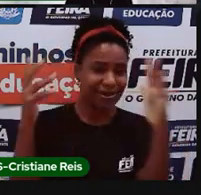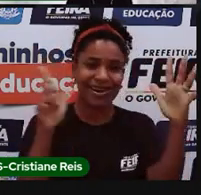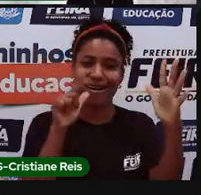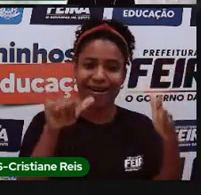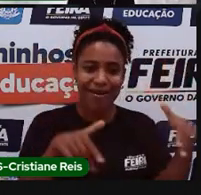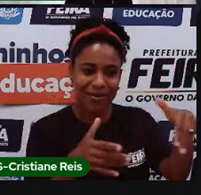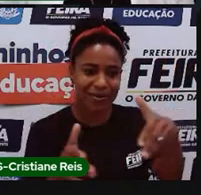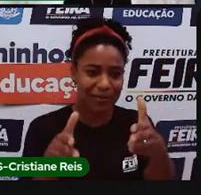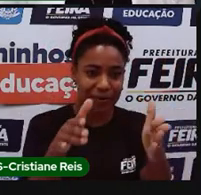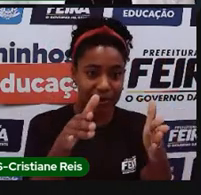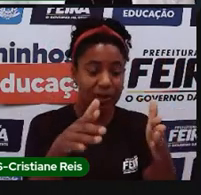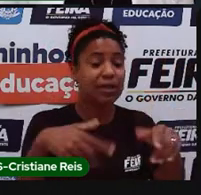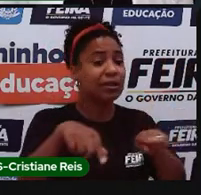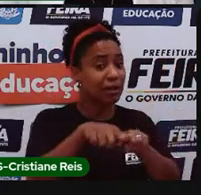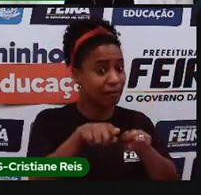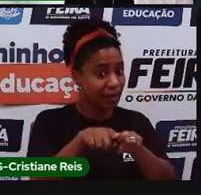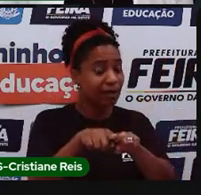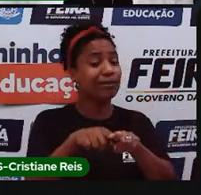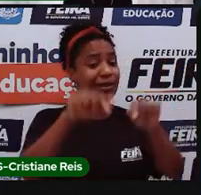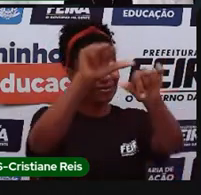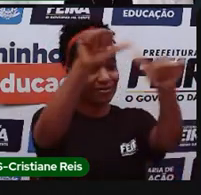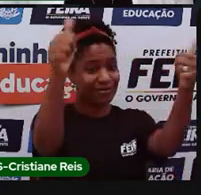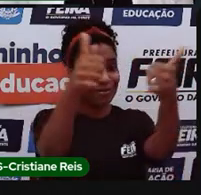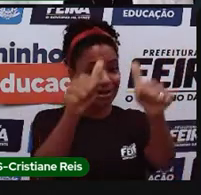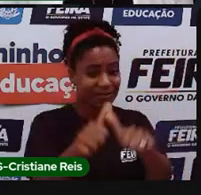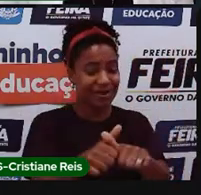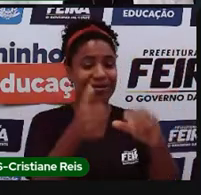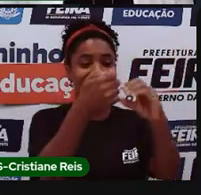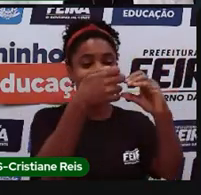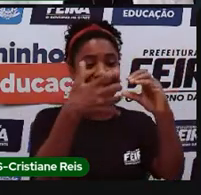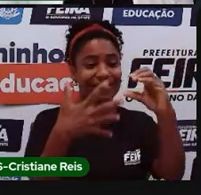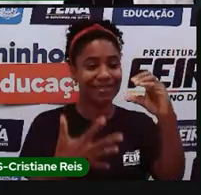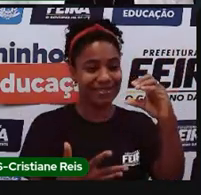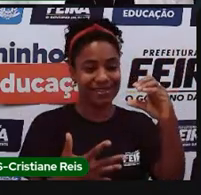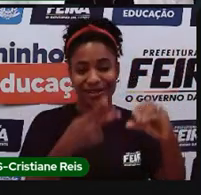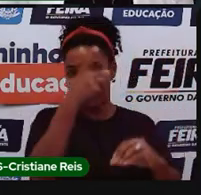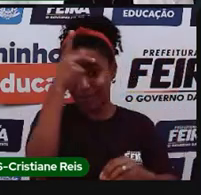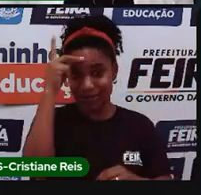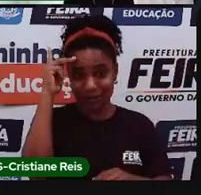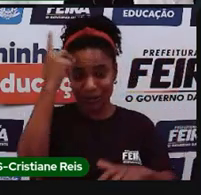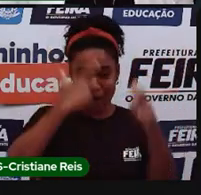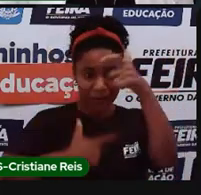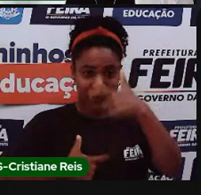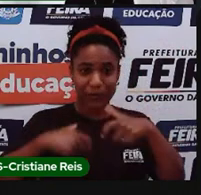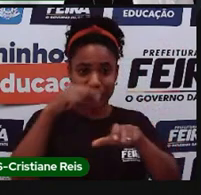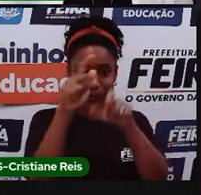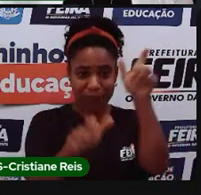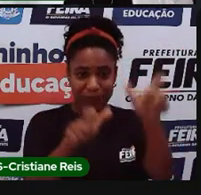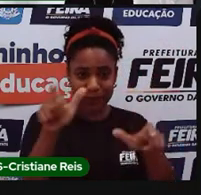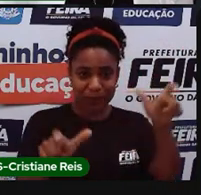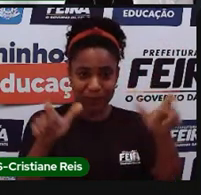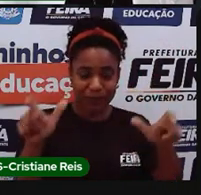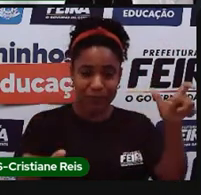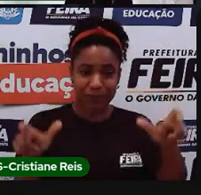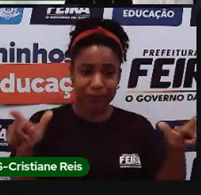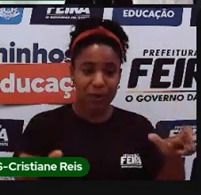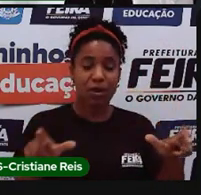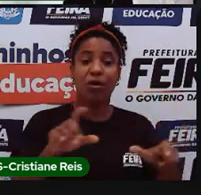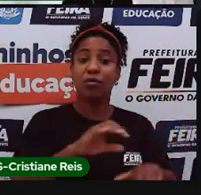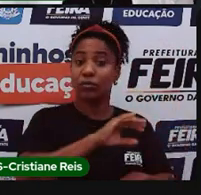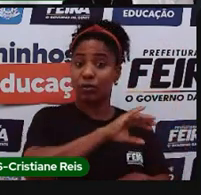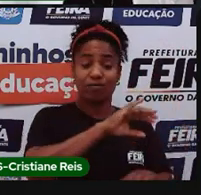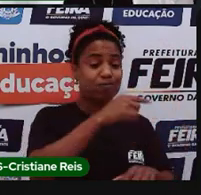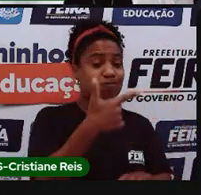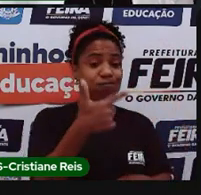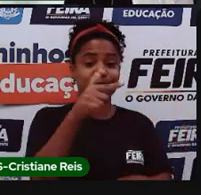temos um mapa de divisão política, né, do território brasileiro, onde está aqui dividido as nossas 27 unidades federativas,